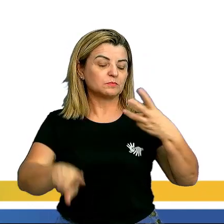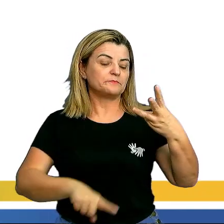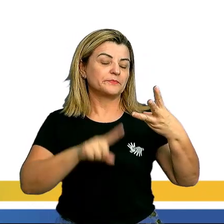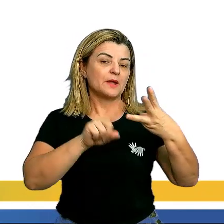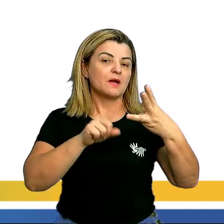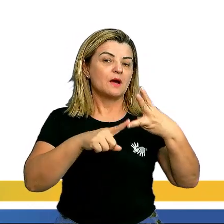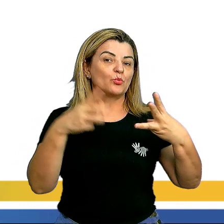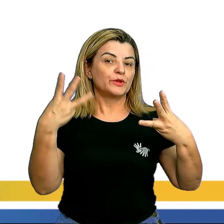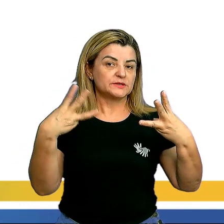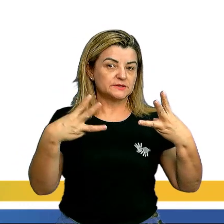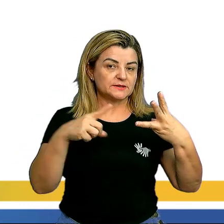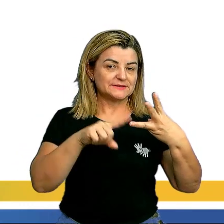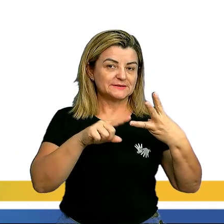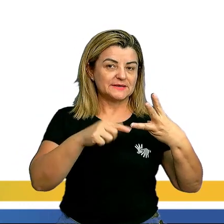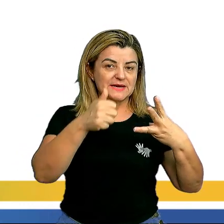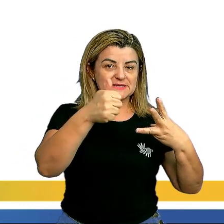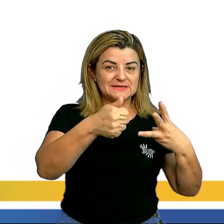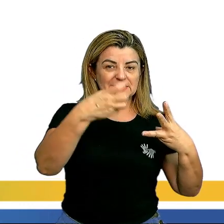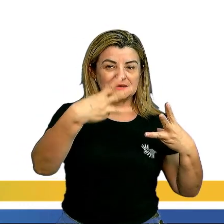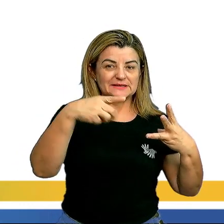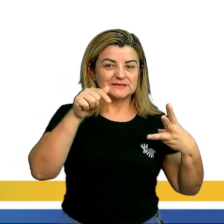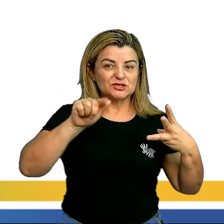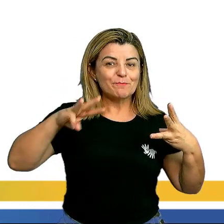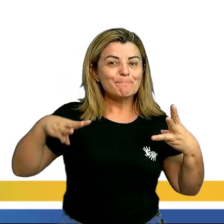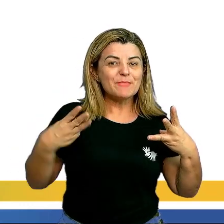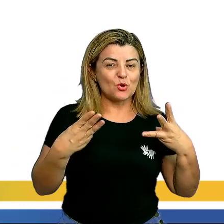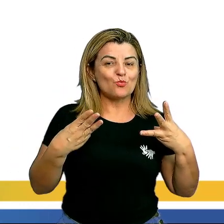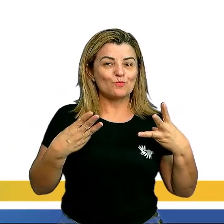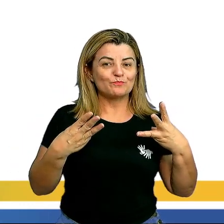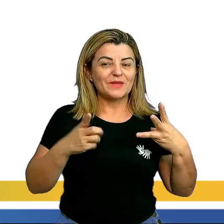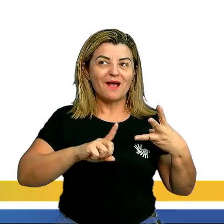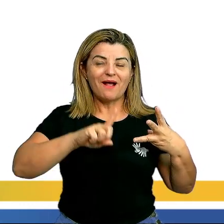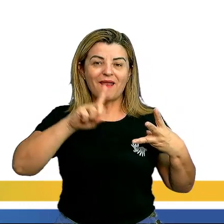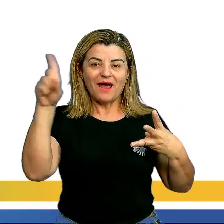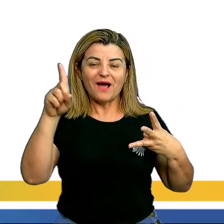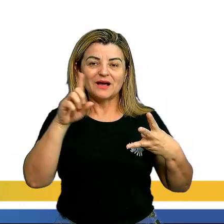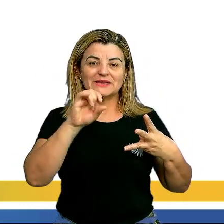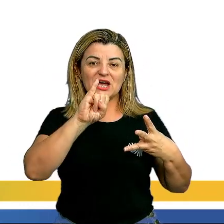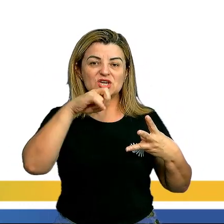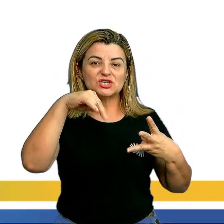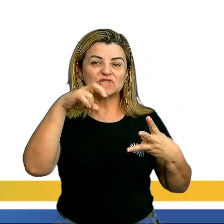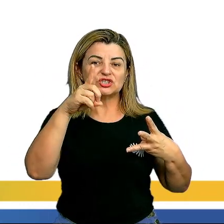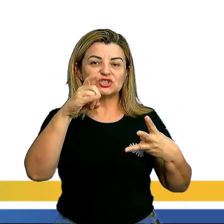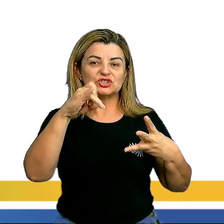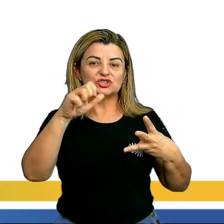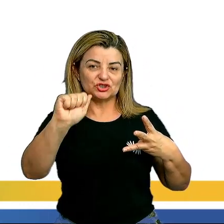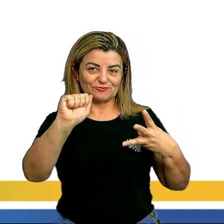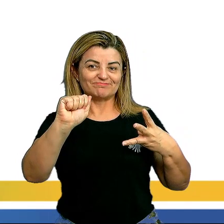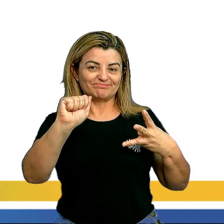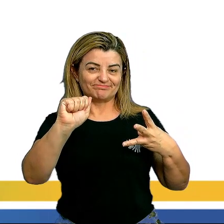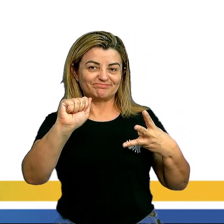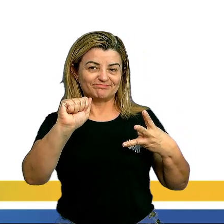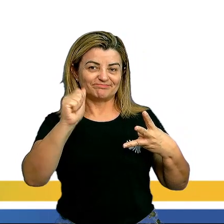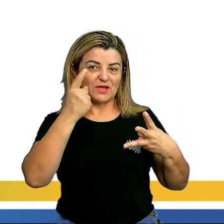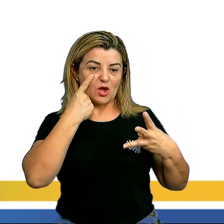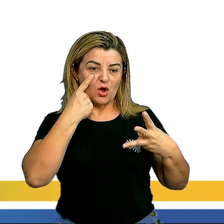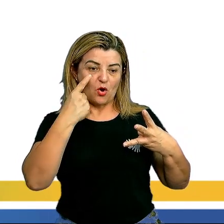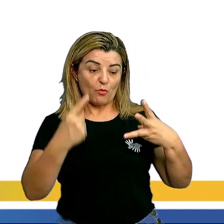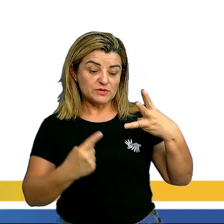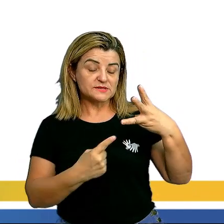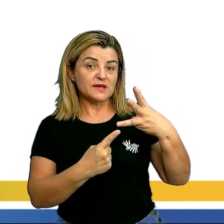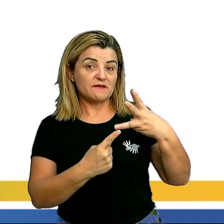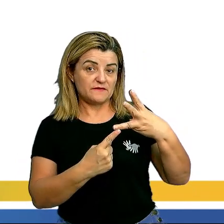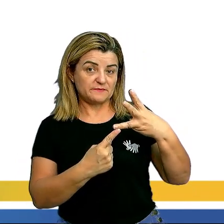O terceiro. 137 mil. Estaria na Índia. Observem a parte de baixo, que eu estou